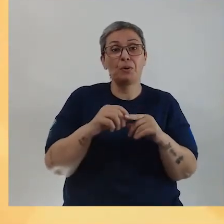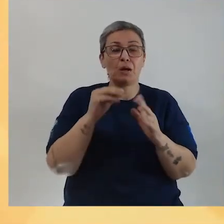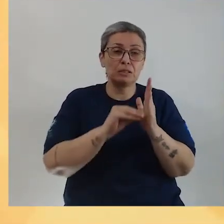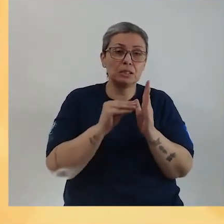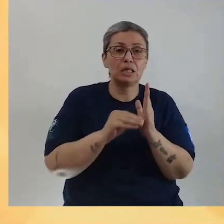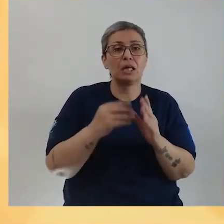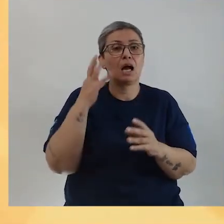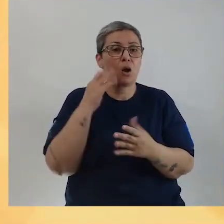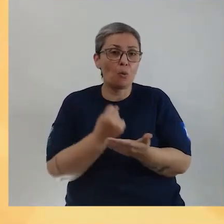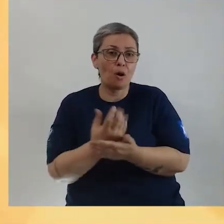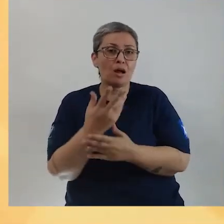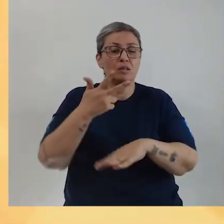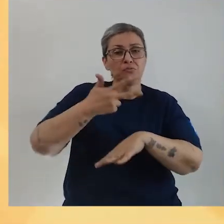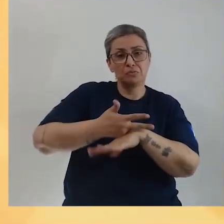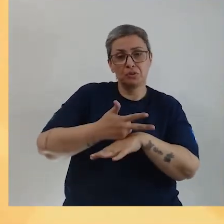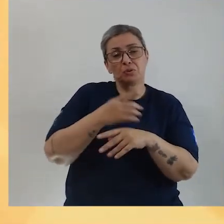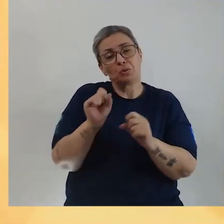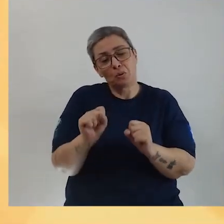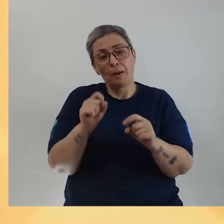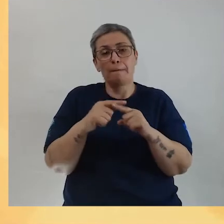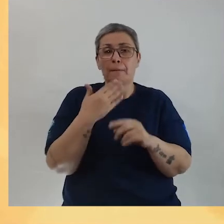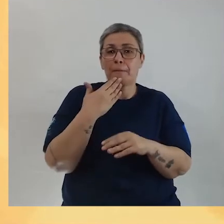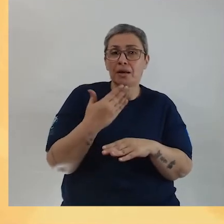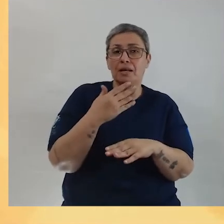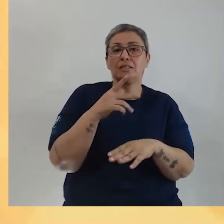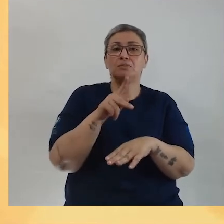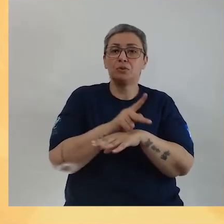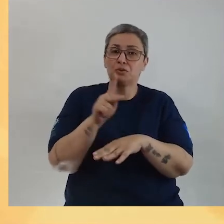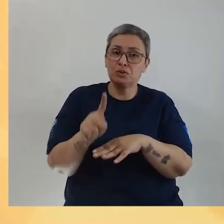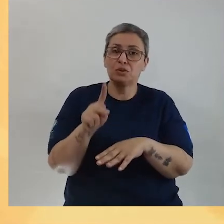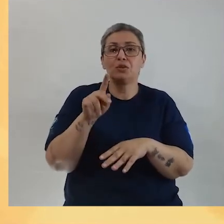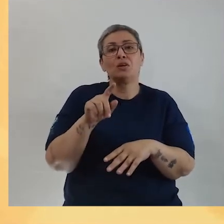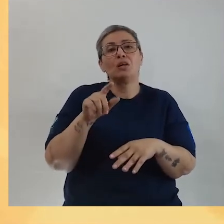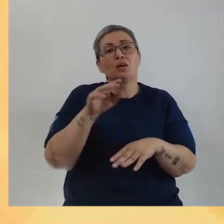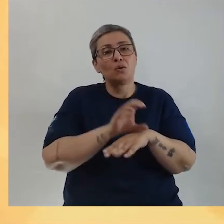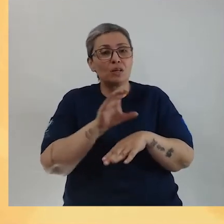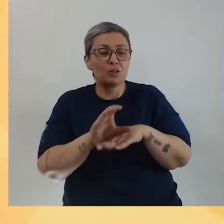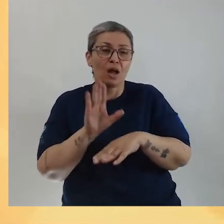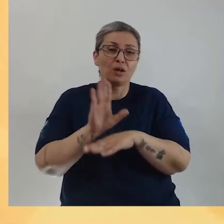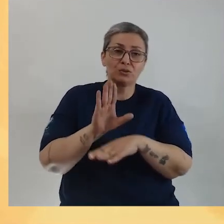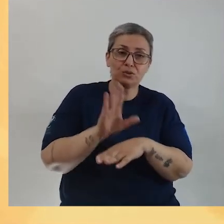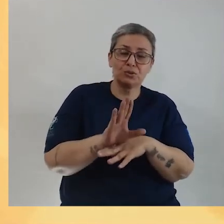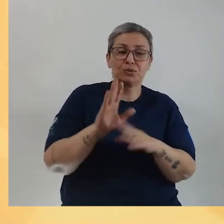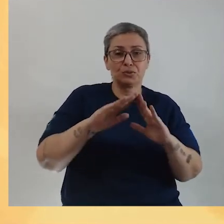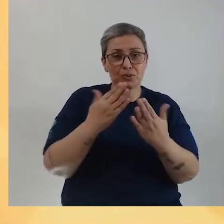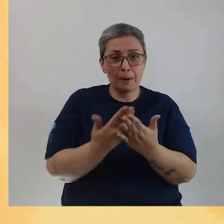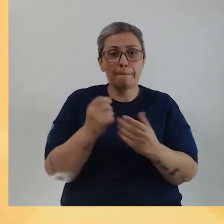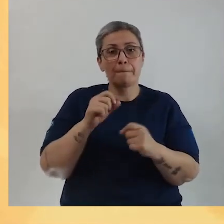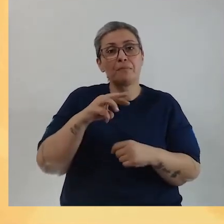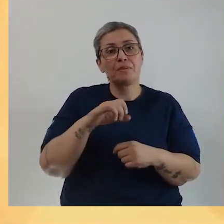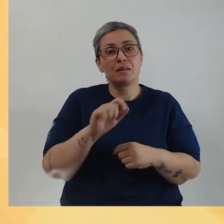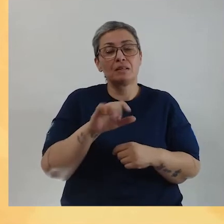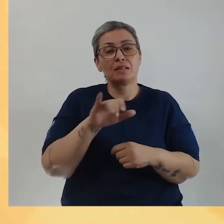através da escrita, de áudio, de vídeo, se preferir. Solicite ajuda para o seu coordenador, coordenadora, ou professora, professora aí da sua